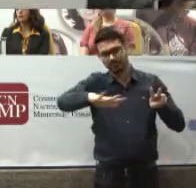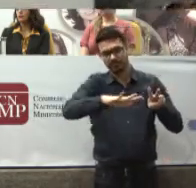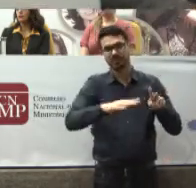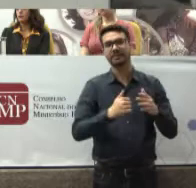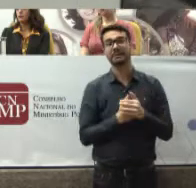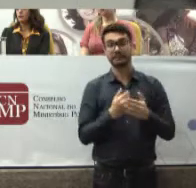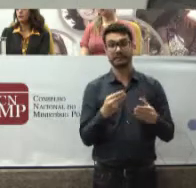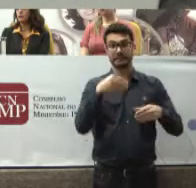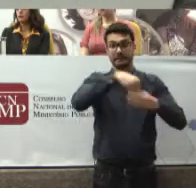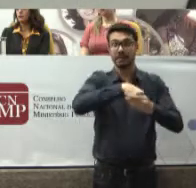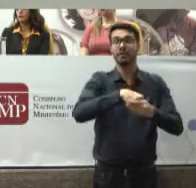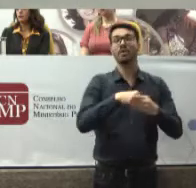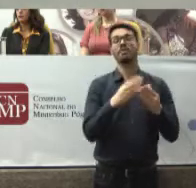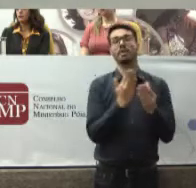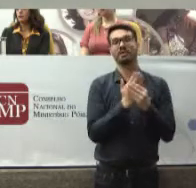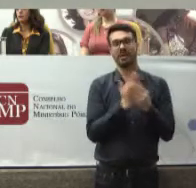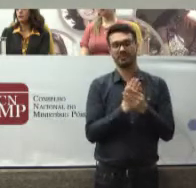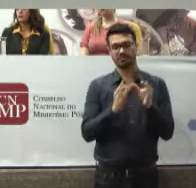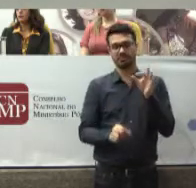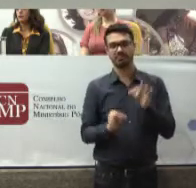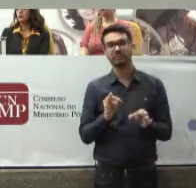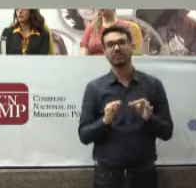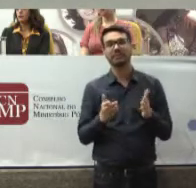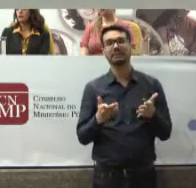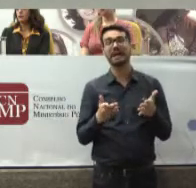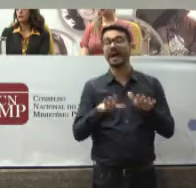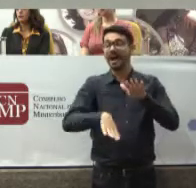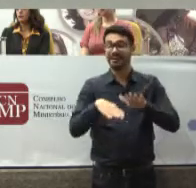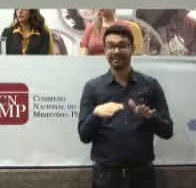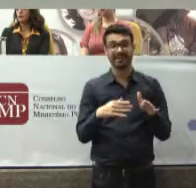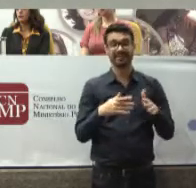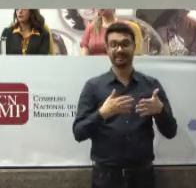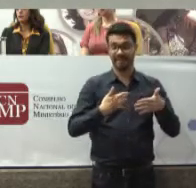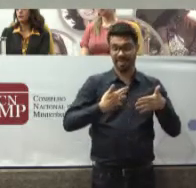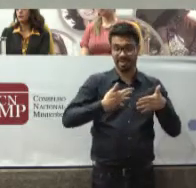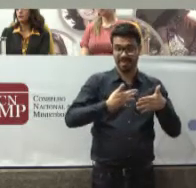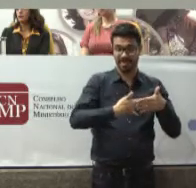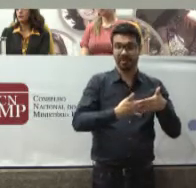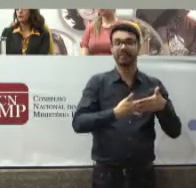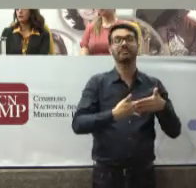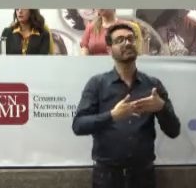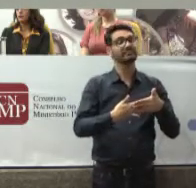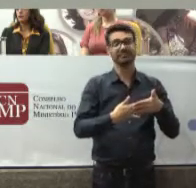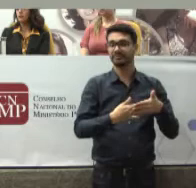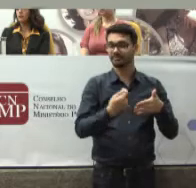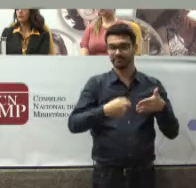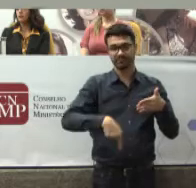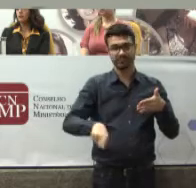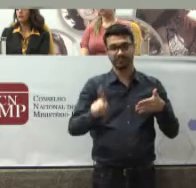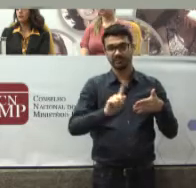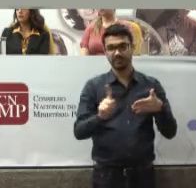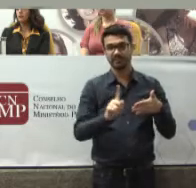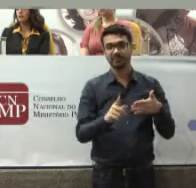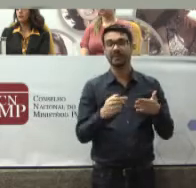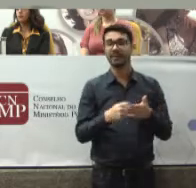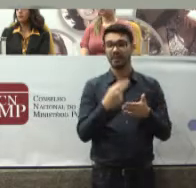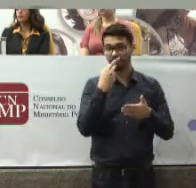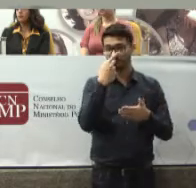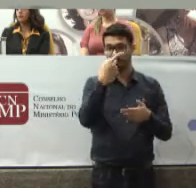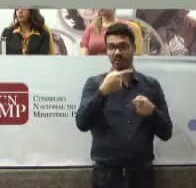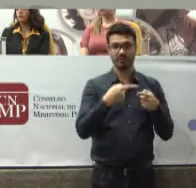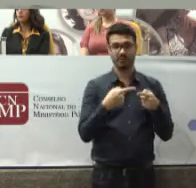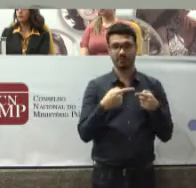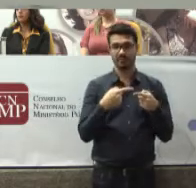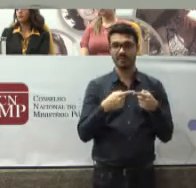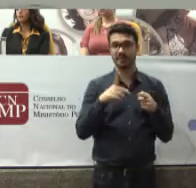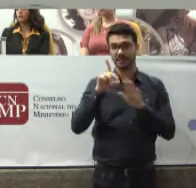Ocupando-o talvez E desnecessariamente Talvez inadequadamente Digo isso Porque em